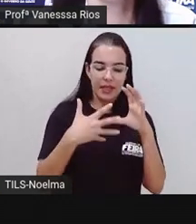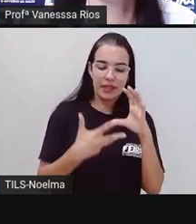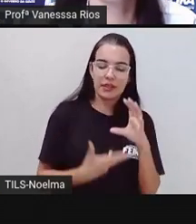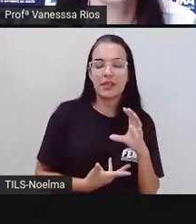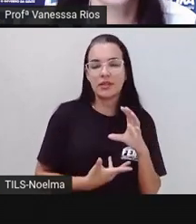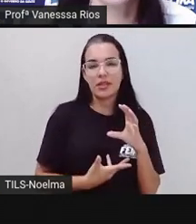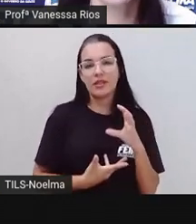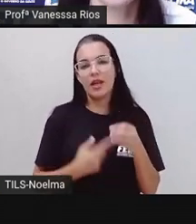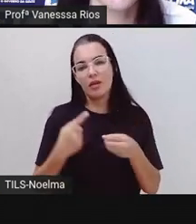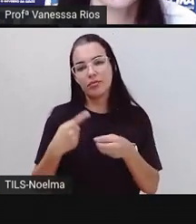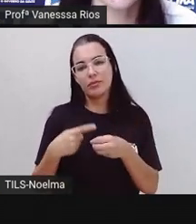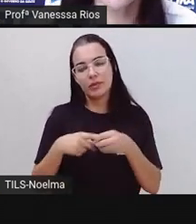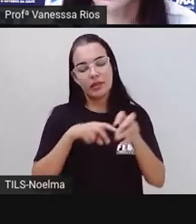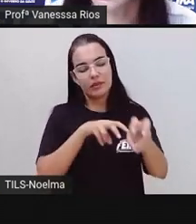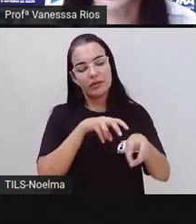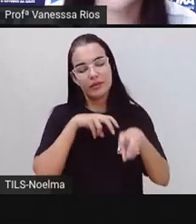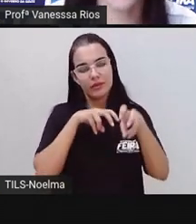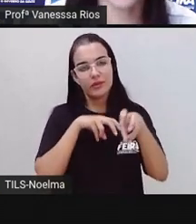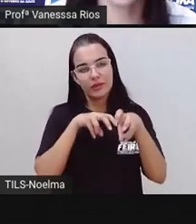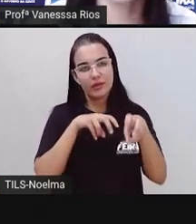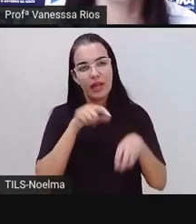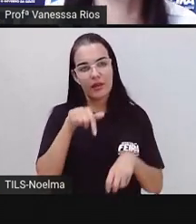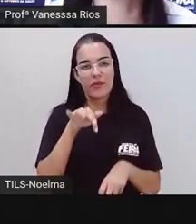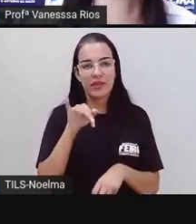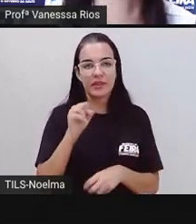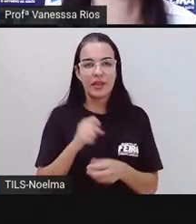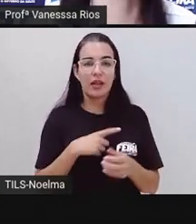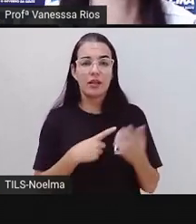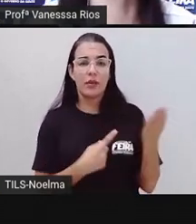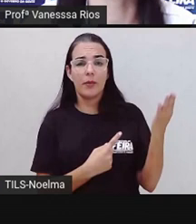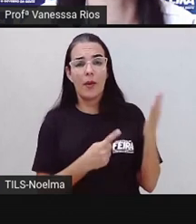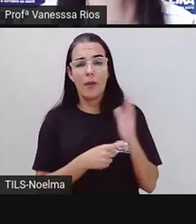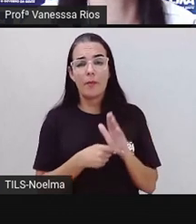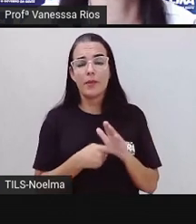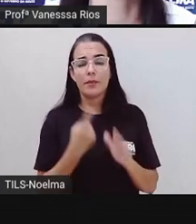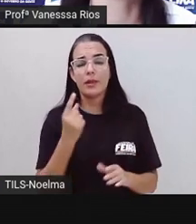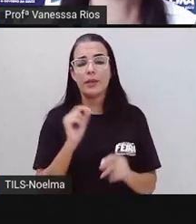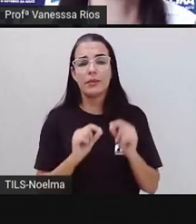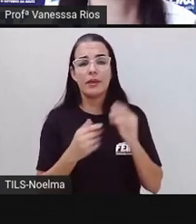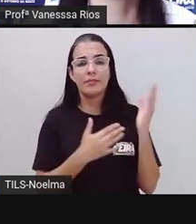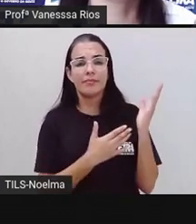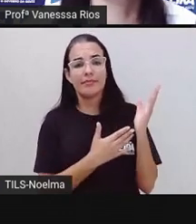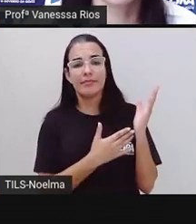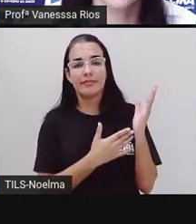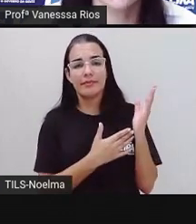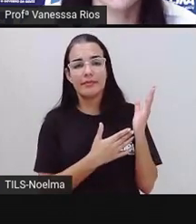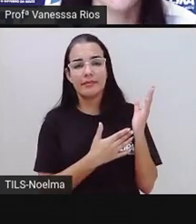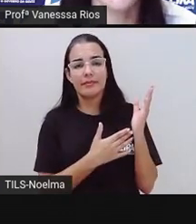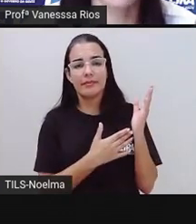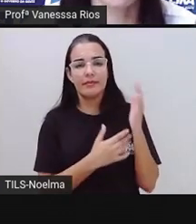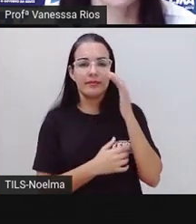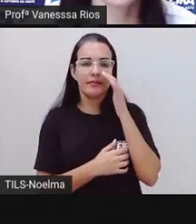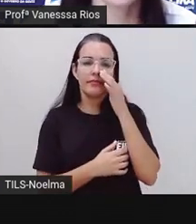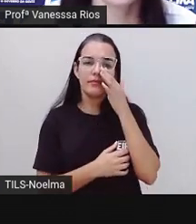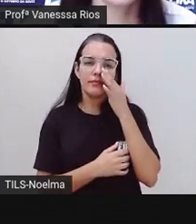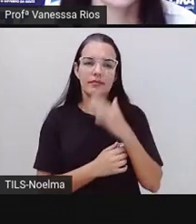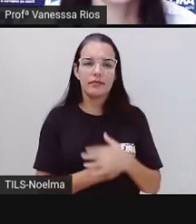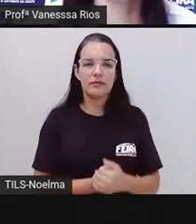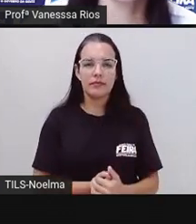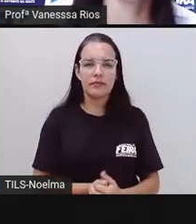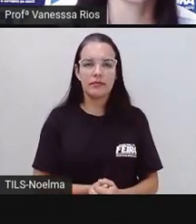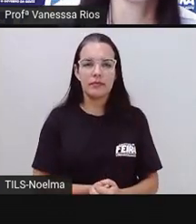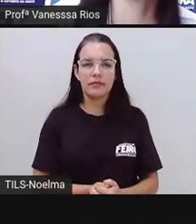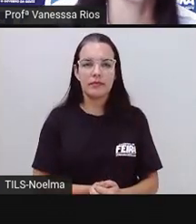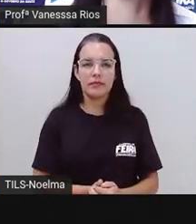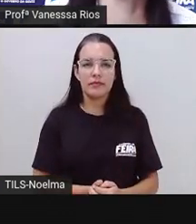distrito de Feira de Santana. E a Pró colocou aqui o primeiro distrito, que é Bonfim de Feira. E aí